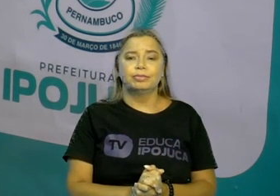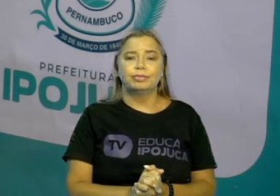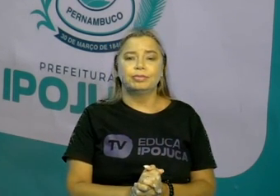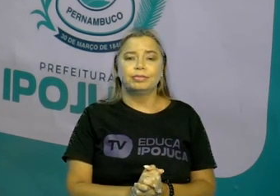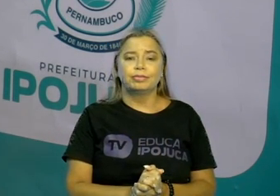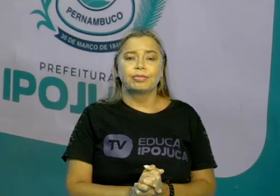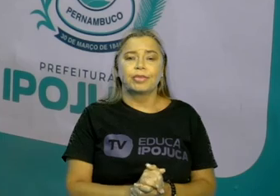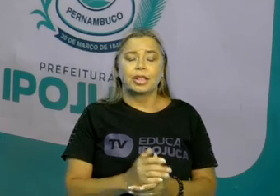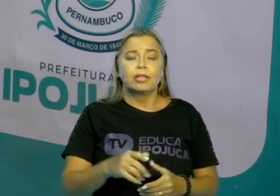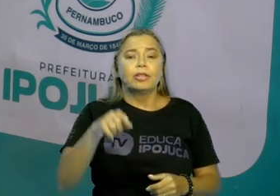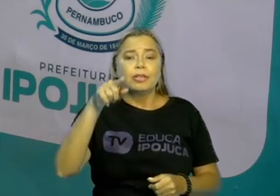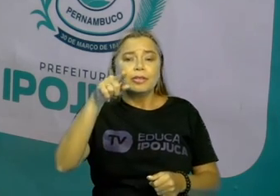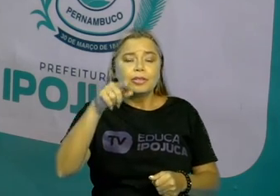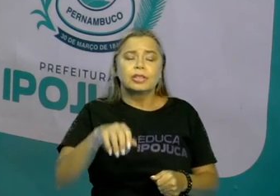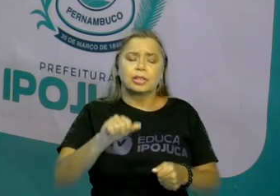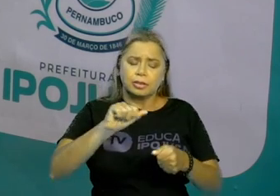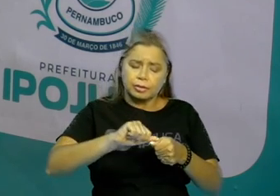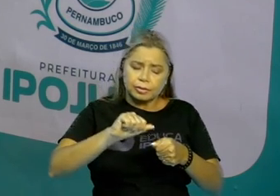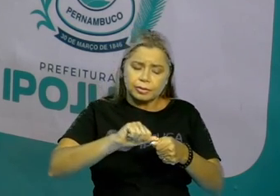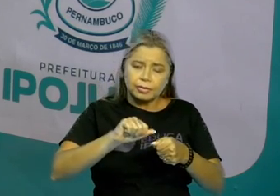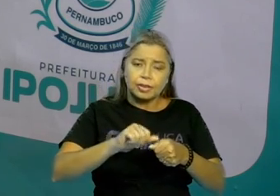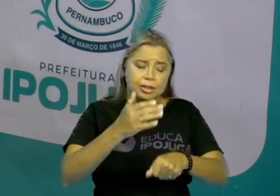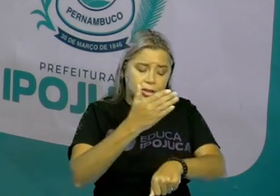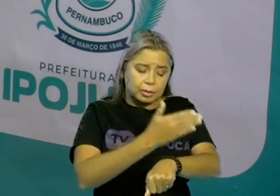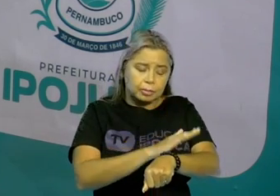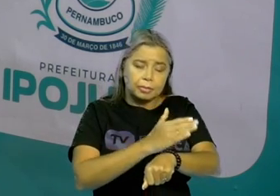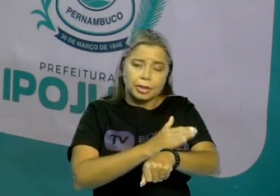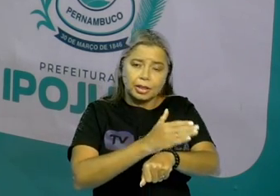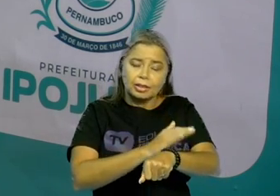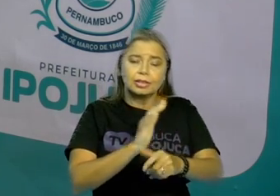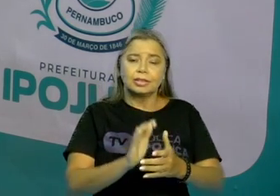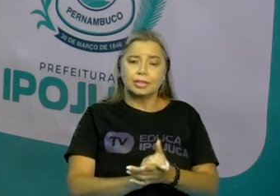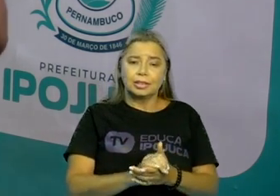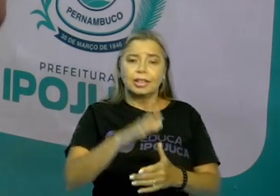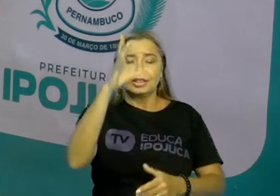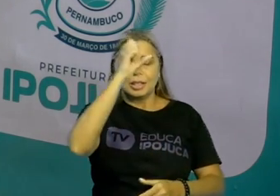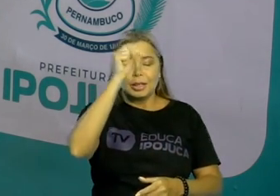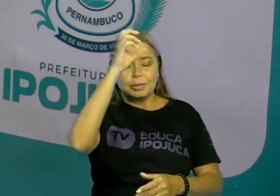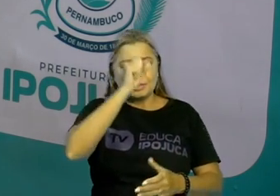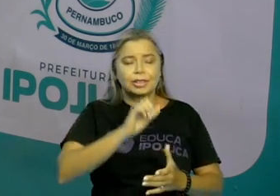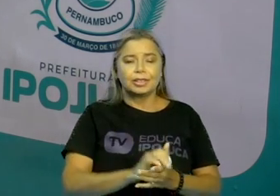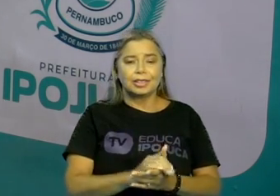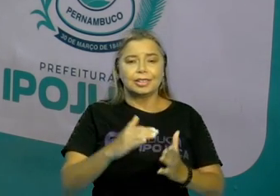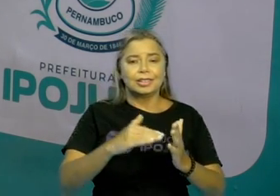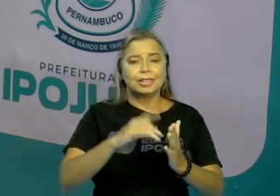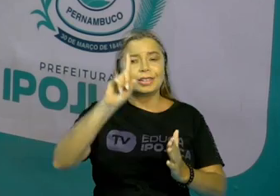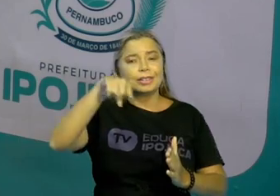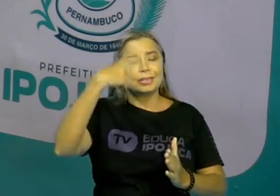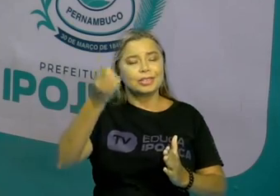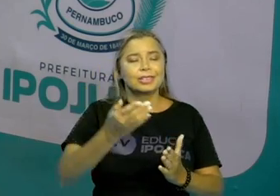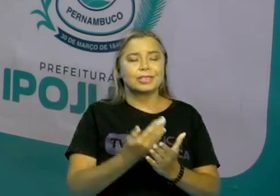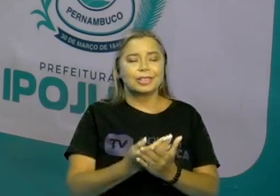Execute bem o seu desafio e aprenda sempre conosco e até a próxima aula.